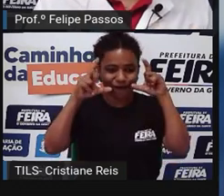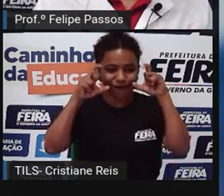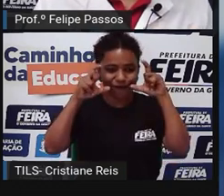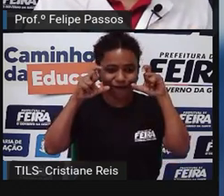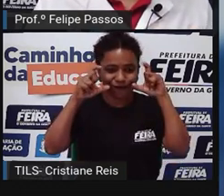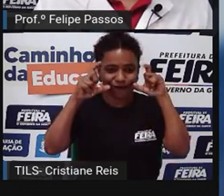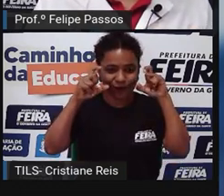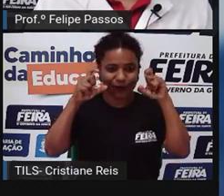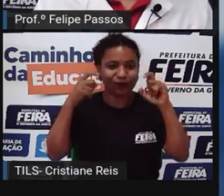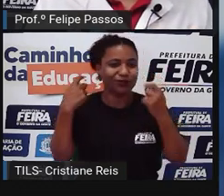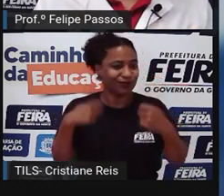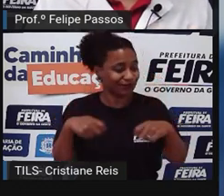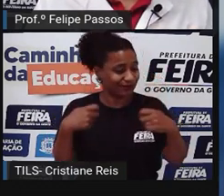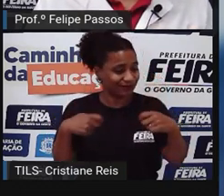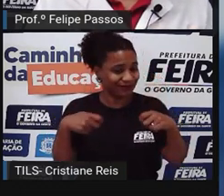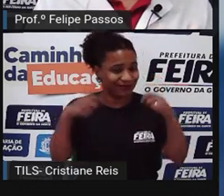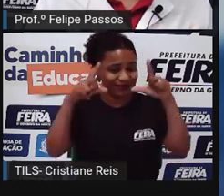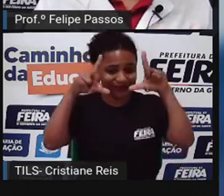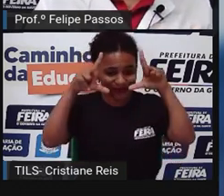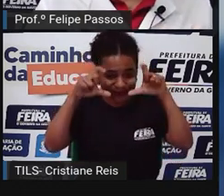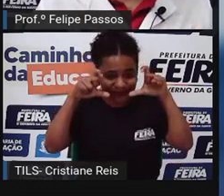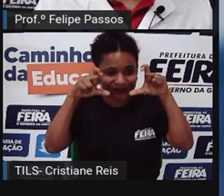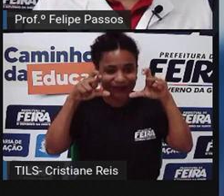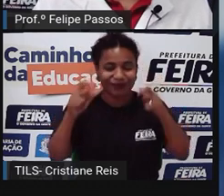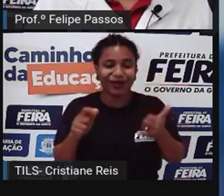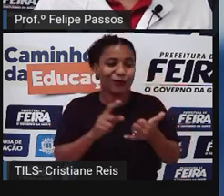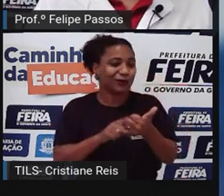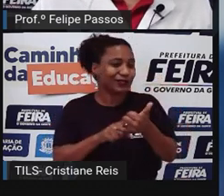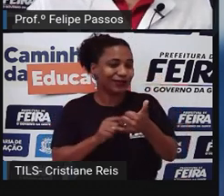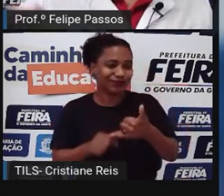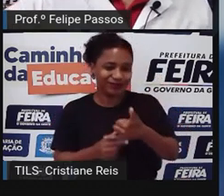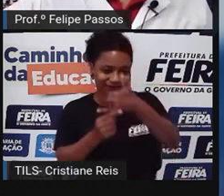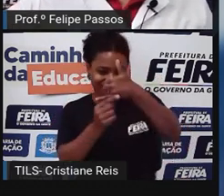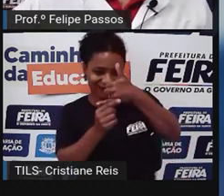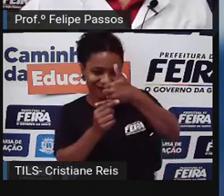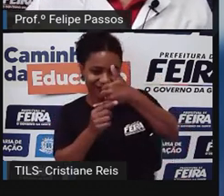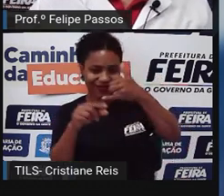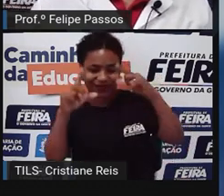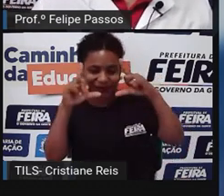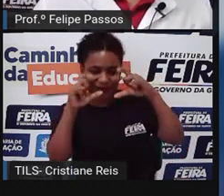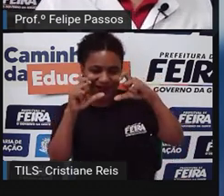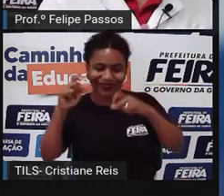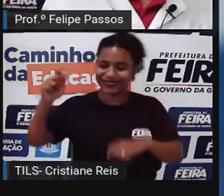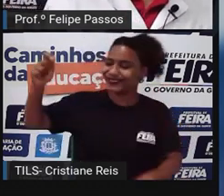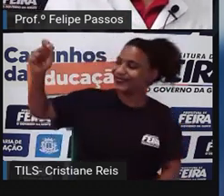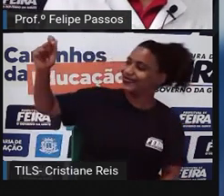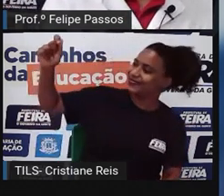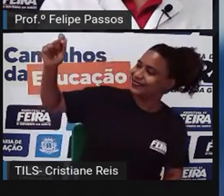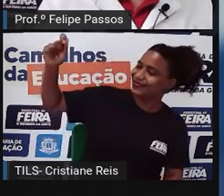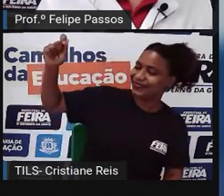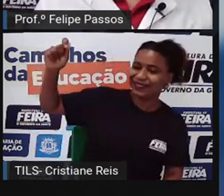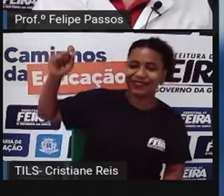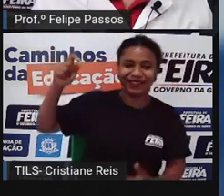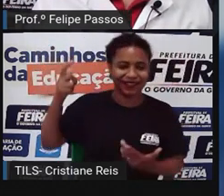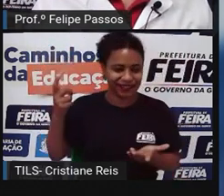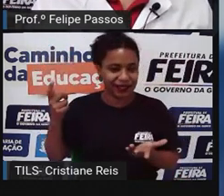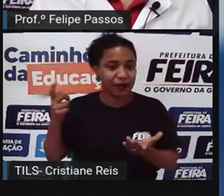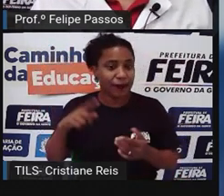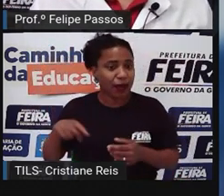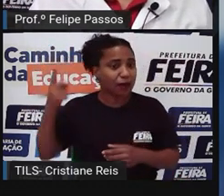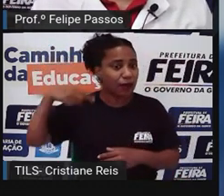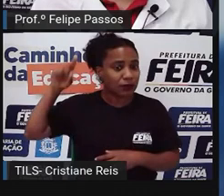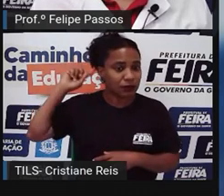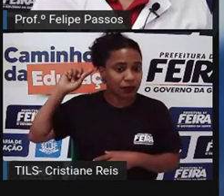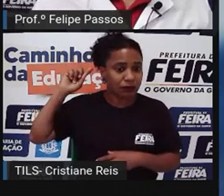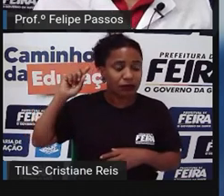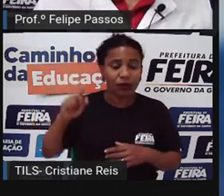Hoje em dia, tudo isso está concentrado no celular. Se a gente quisesse fazer uma ligação, tinha que ir até um orelhão, tinha que ir na casa de uma pessoa que